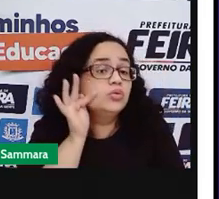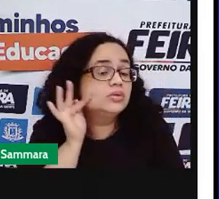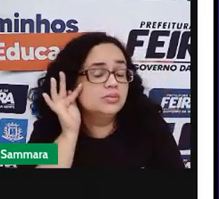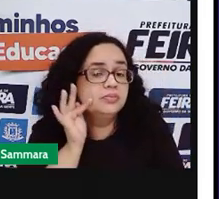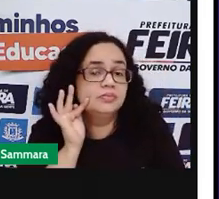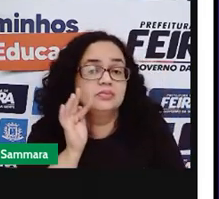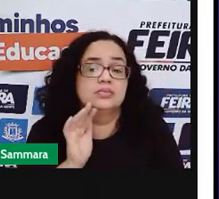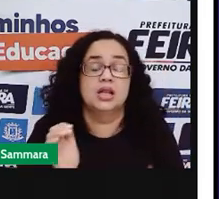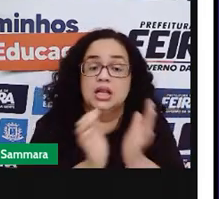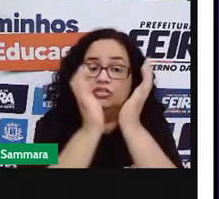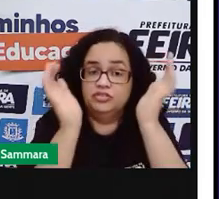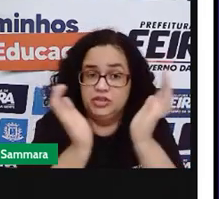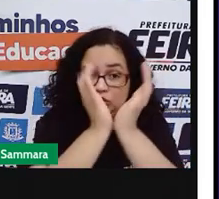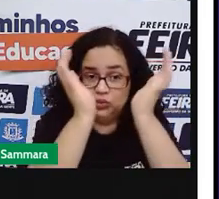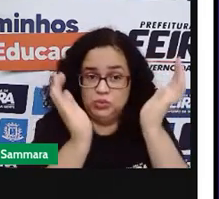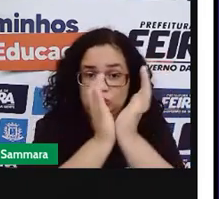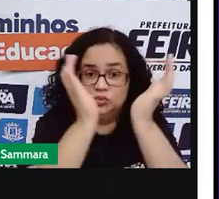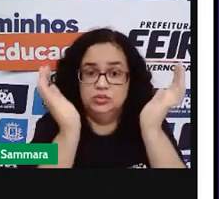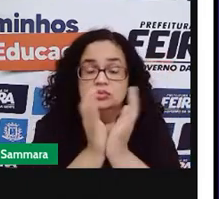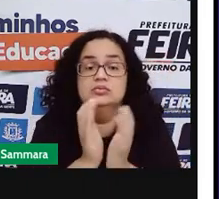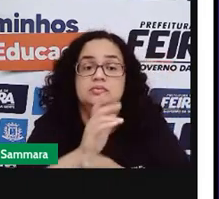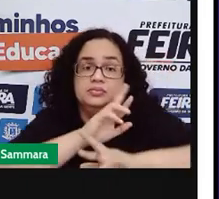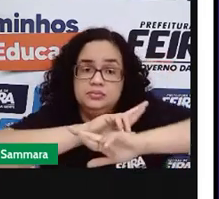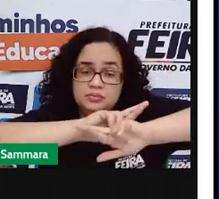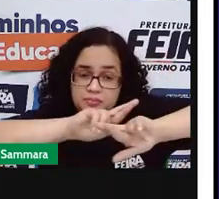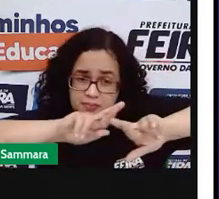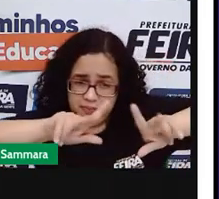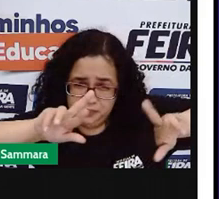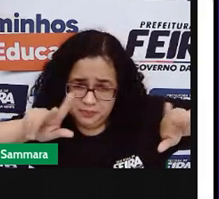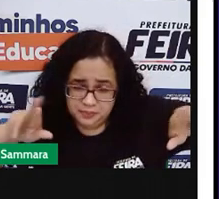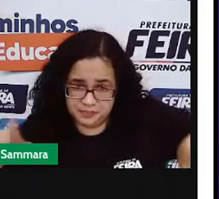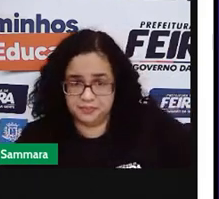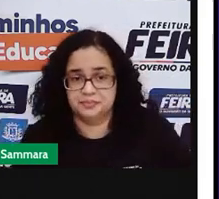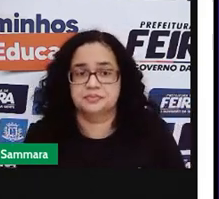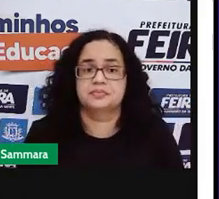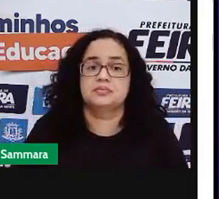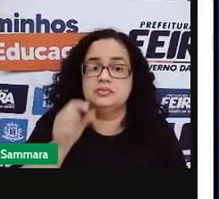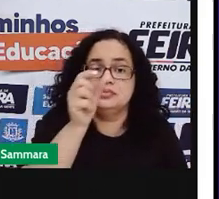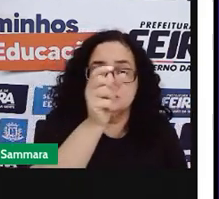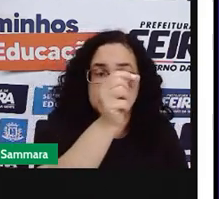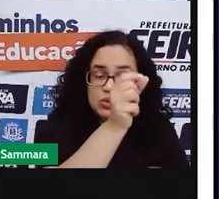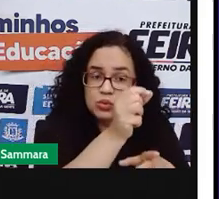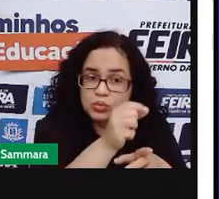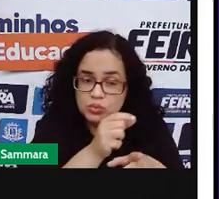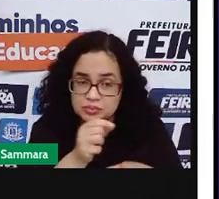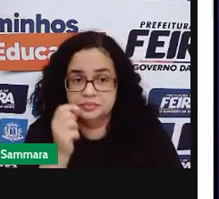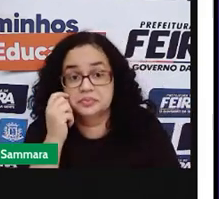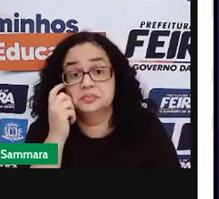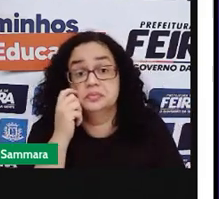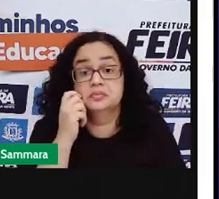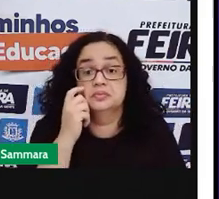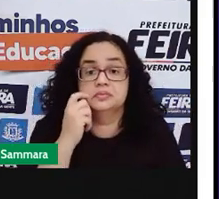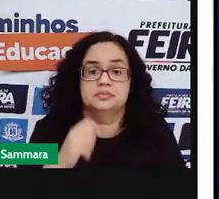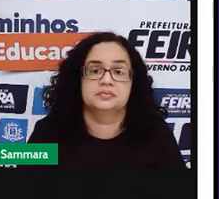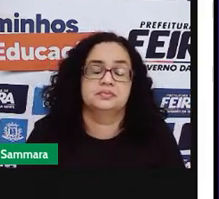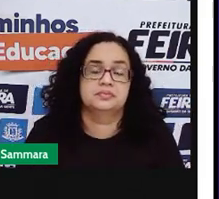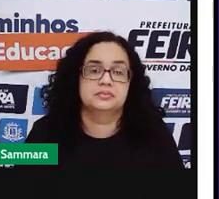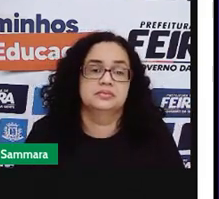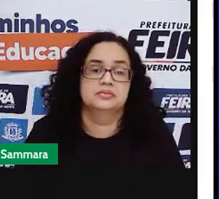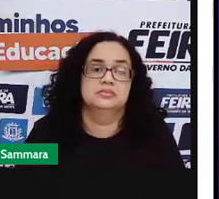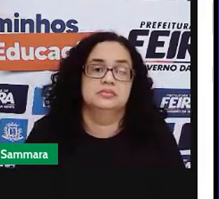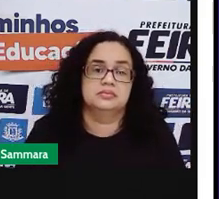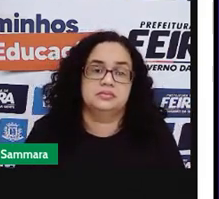Frutas, verduras, cereais, os grãos e as nozes.